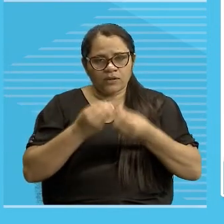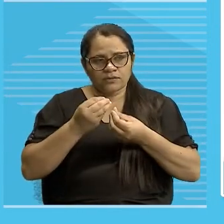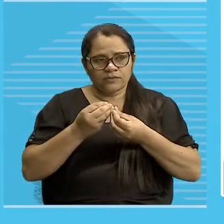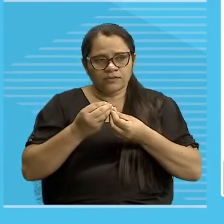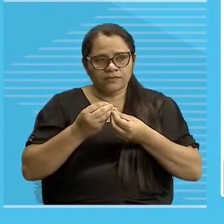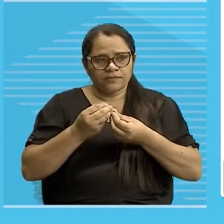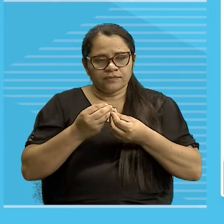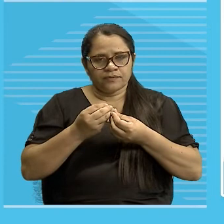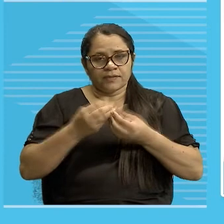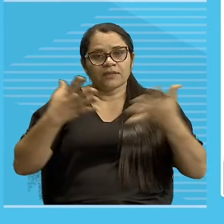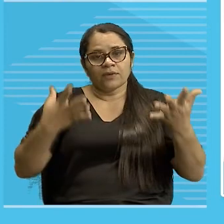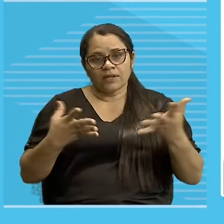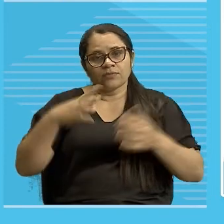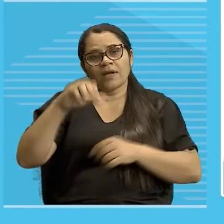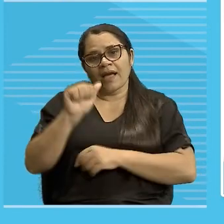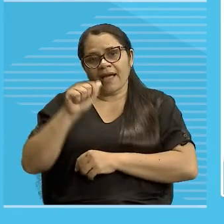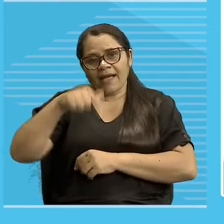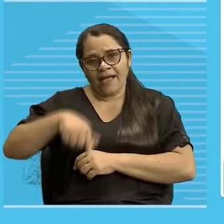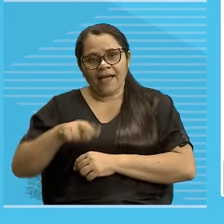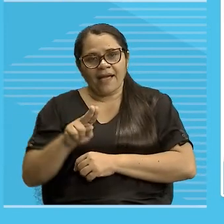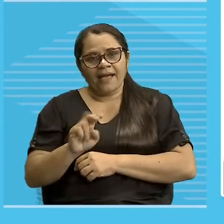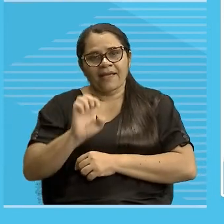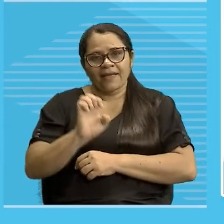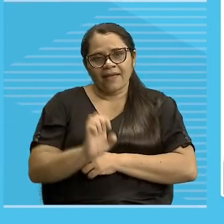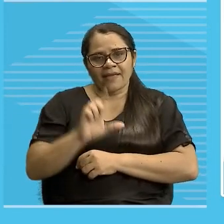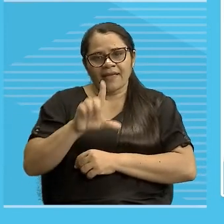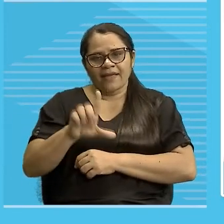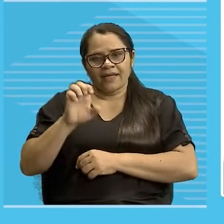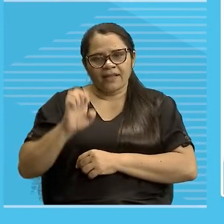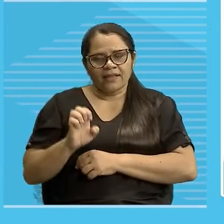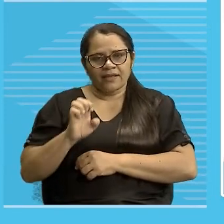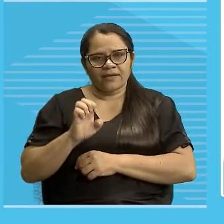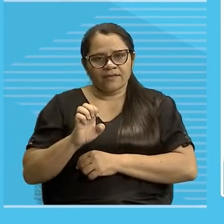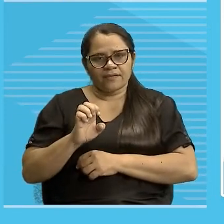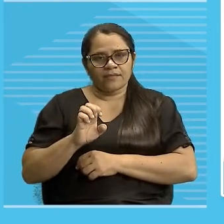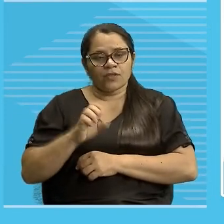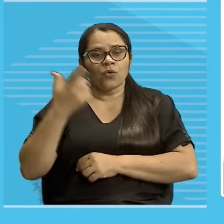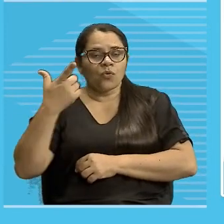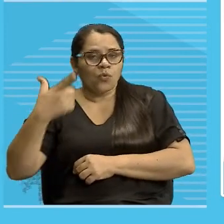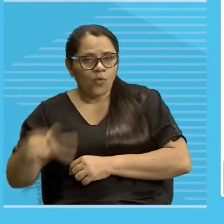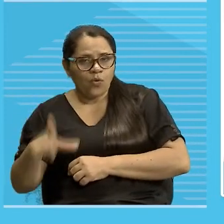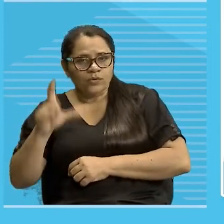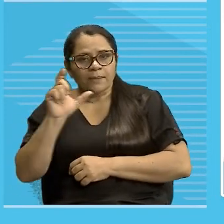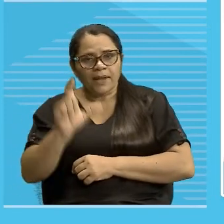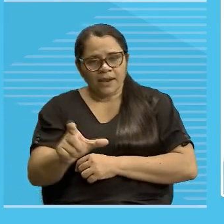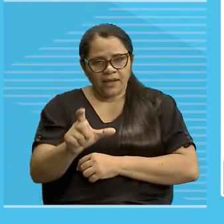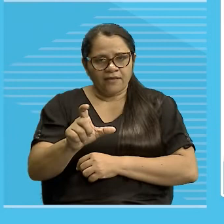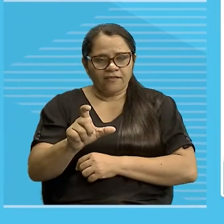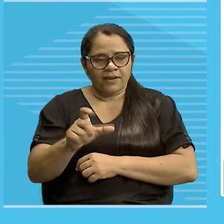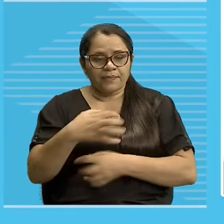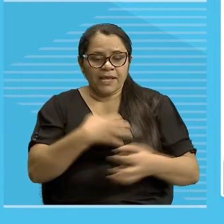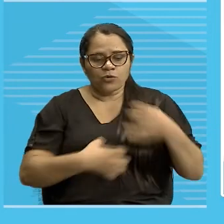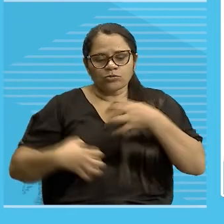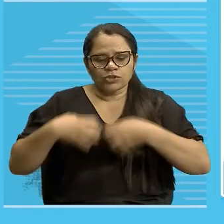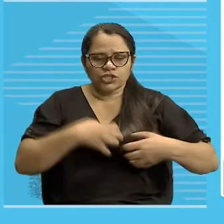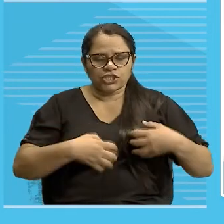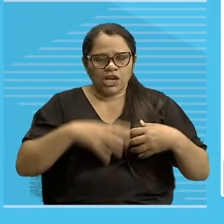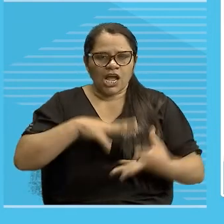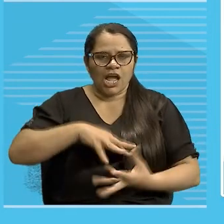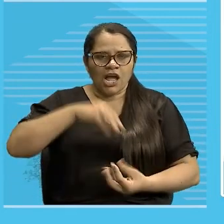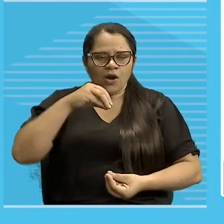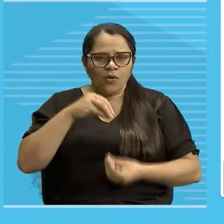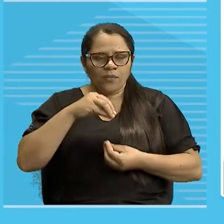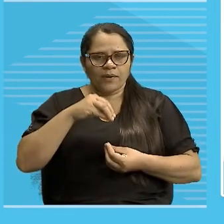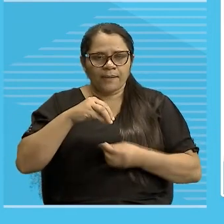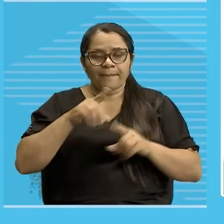enquanto aquele, cura, vírgula, este, envenena a alma, de toda forma, você tem que